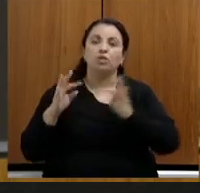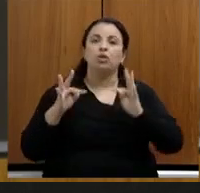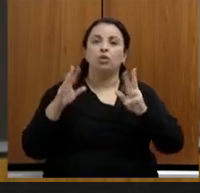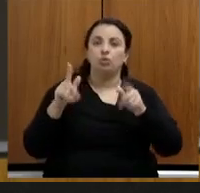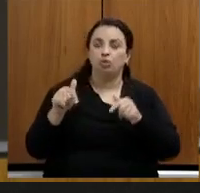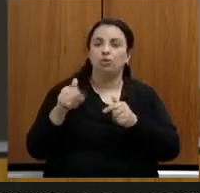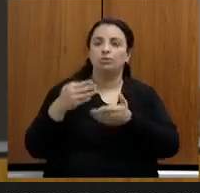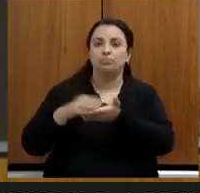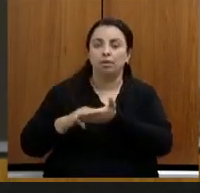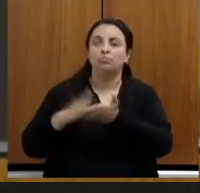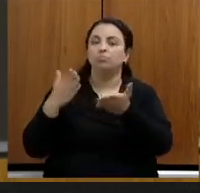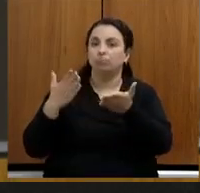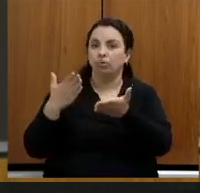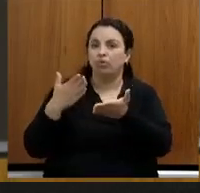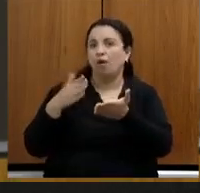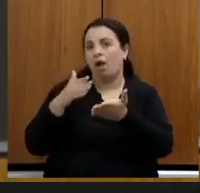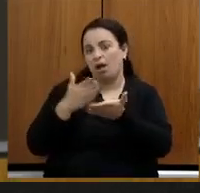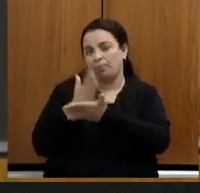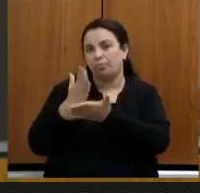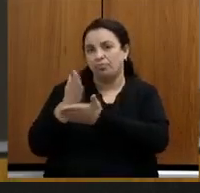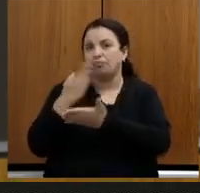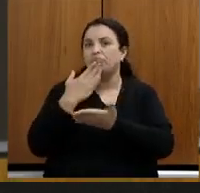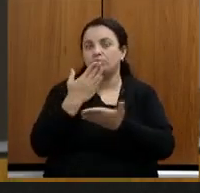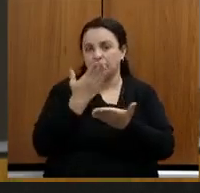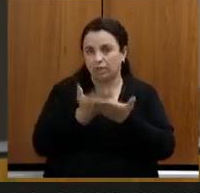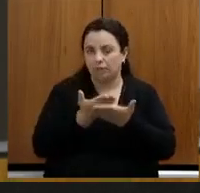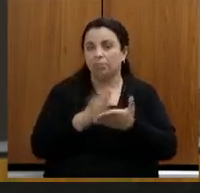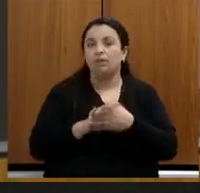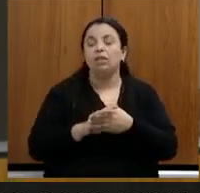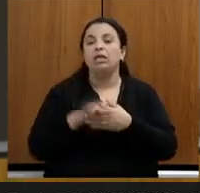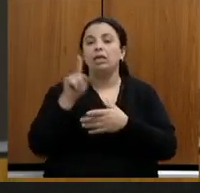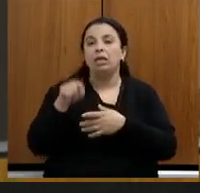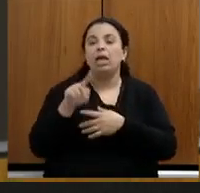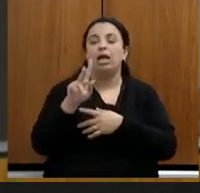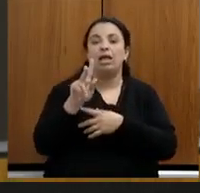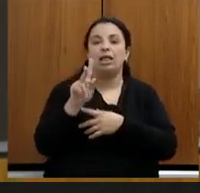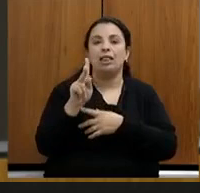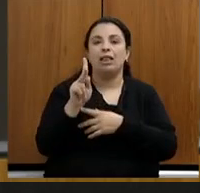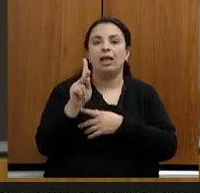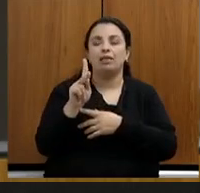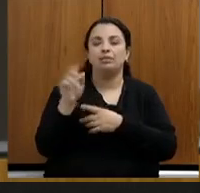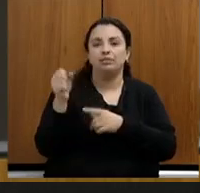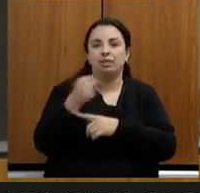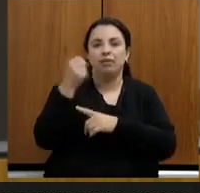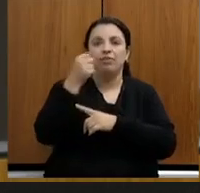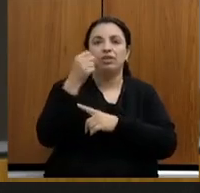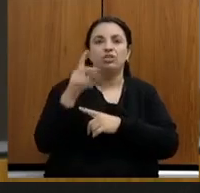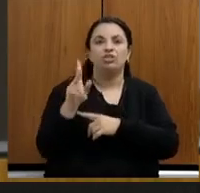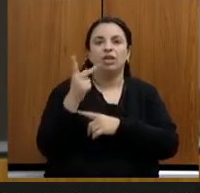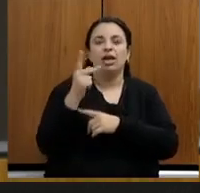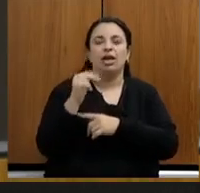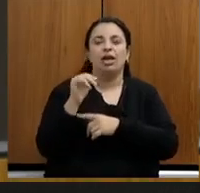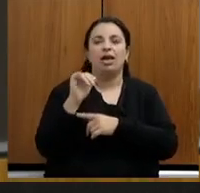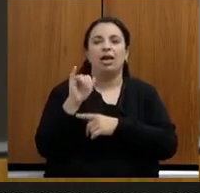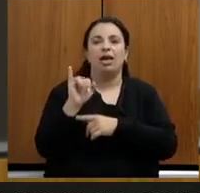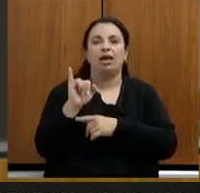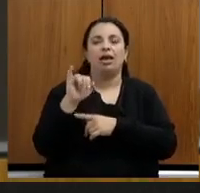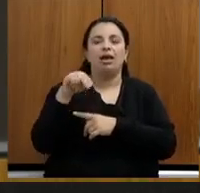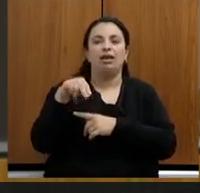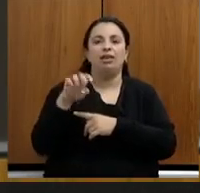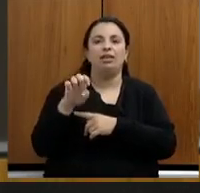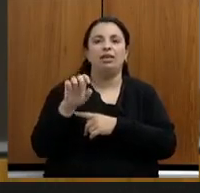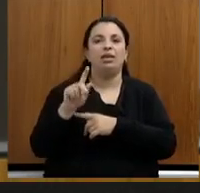membros pela sua aprovação a questão da Reine que era em Pedro Leopoldo merece sim o debate o questionamento